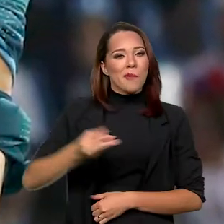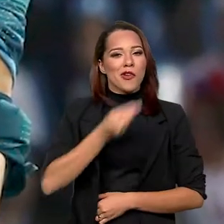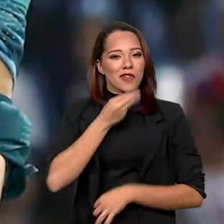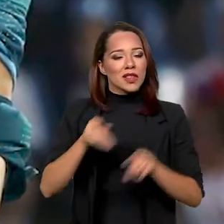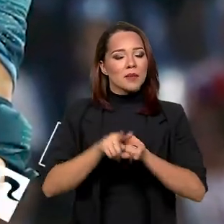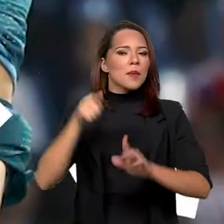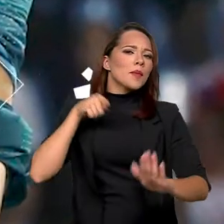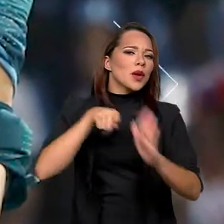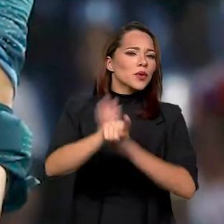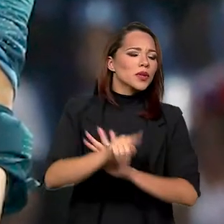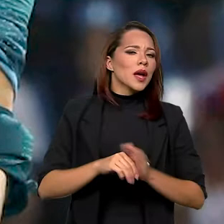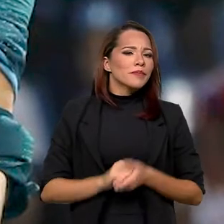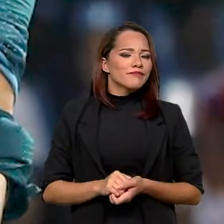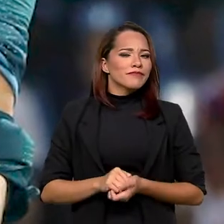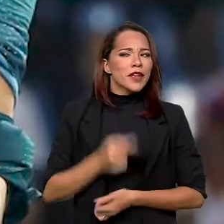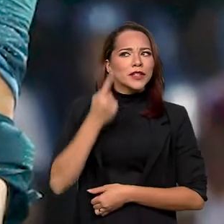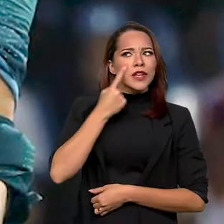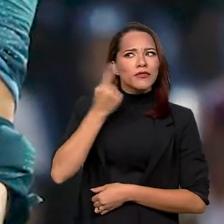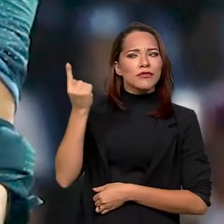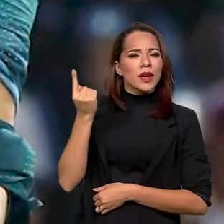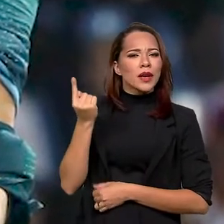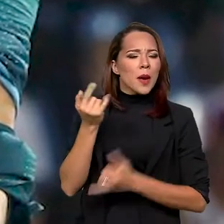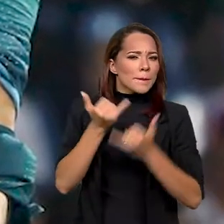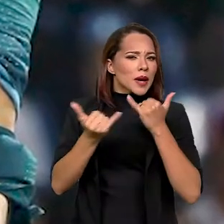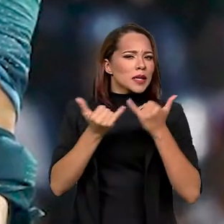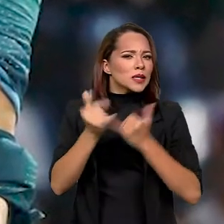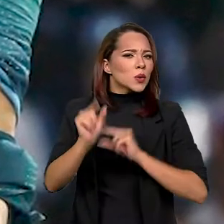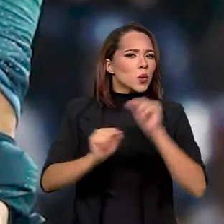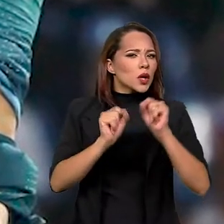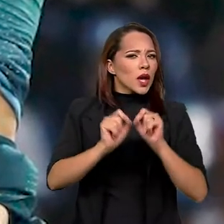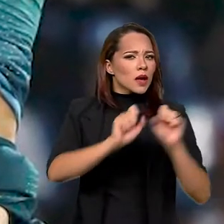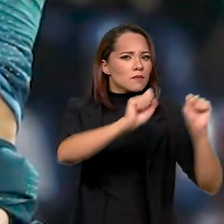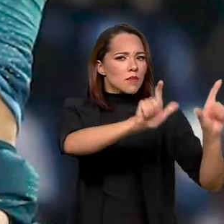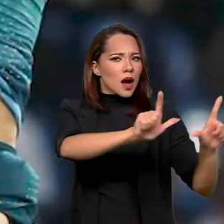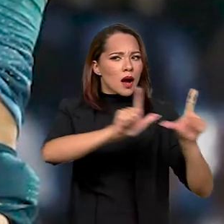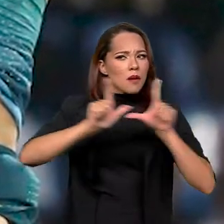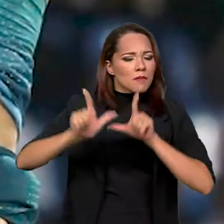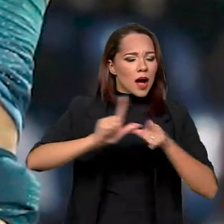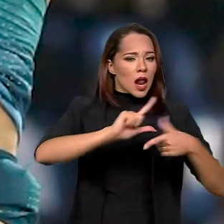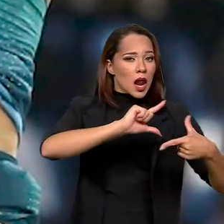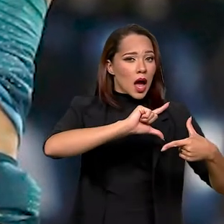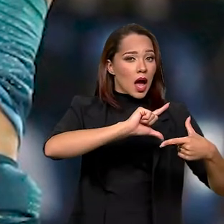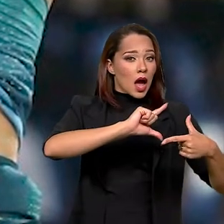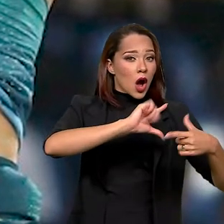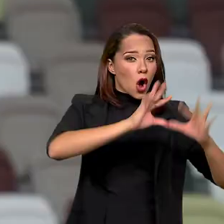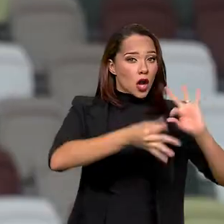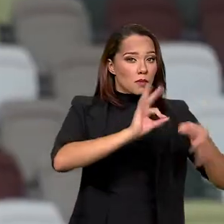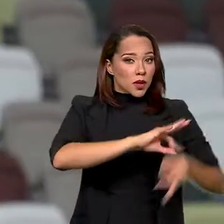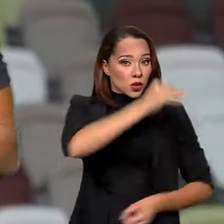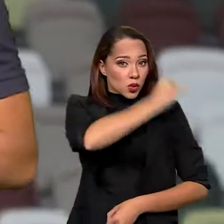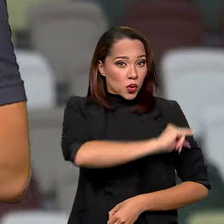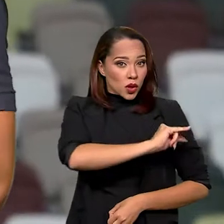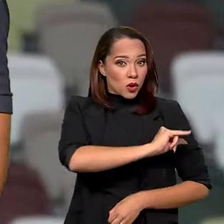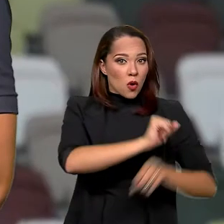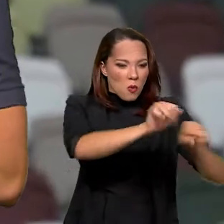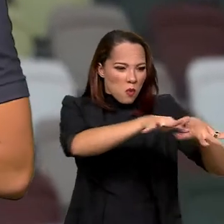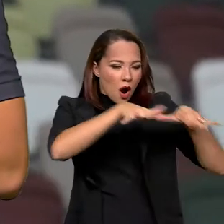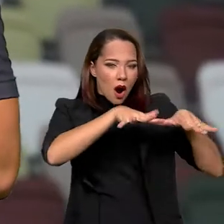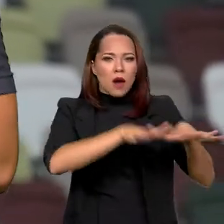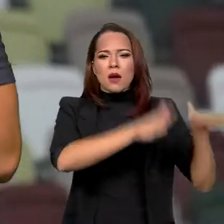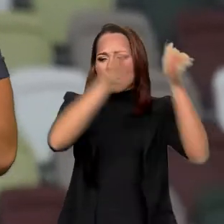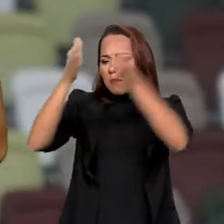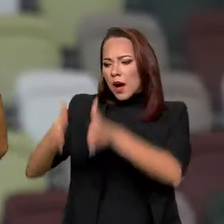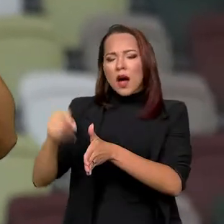pra vocês qual que é a semelhança dessa imagem nas Olimpíadas do Rio de Janeiro com público pra essa imagem aqui, ó.